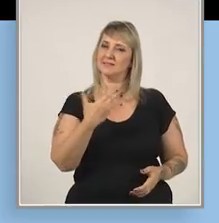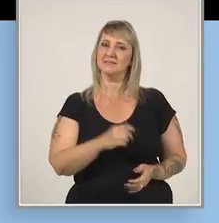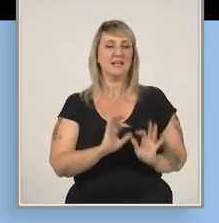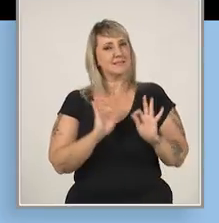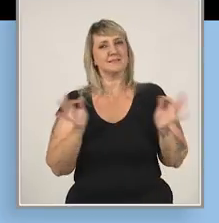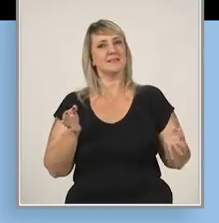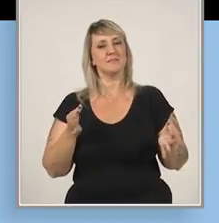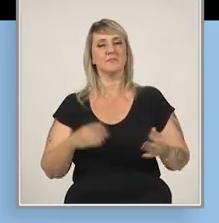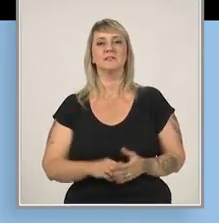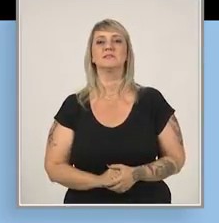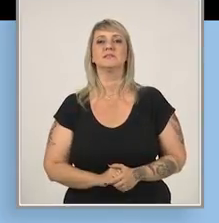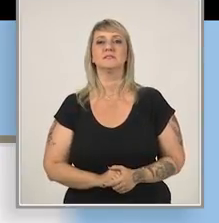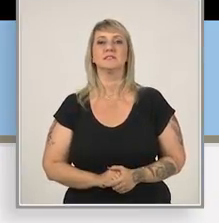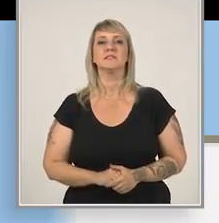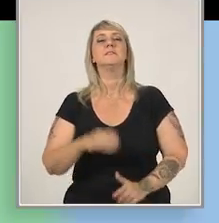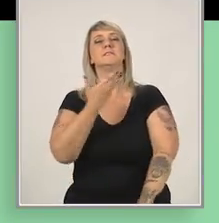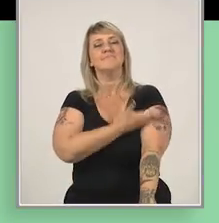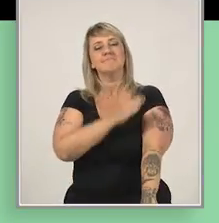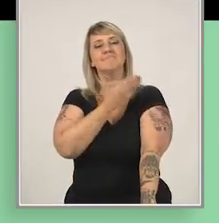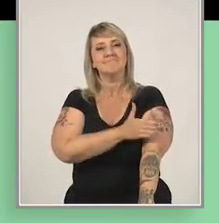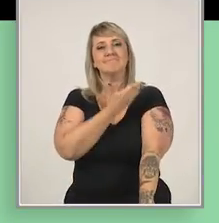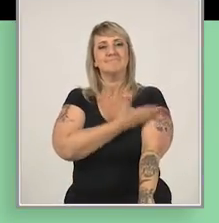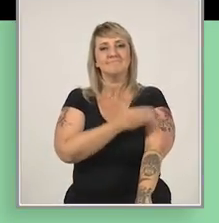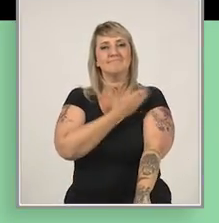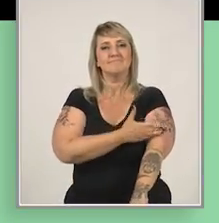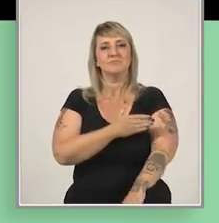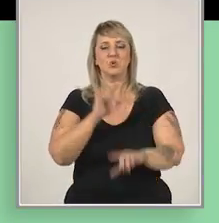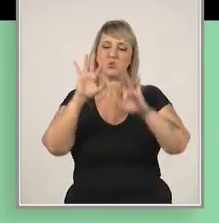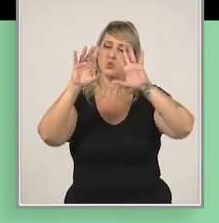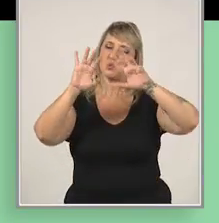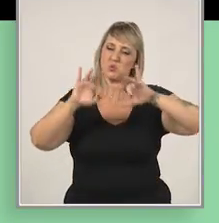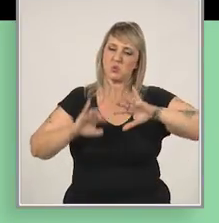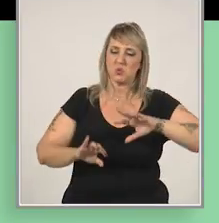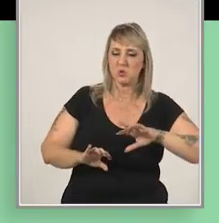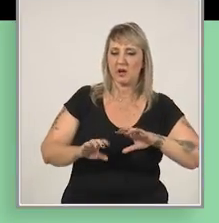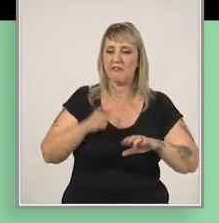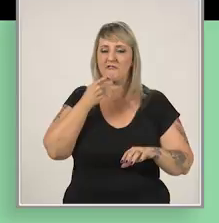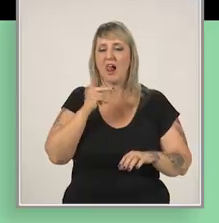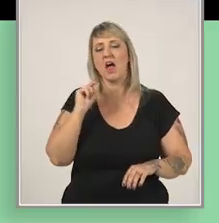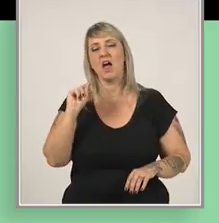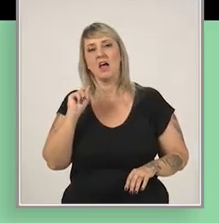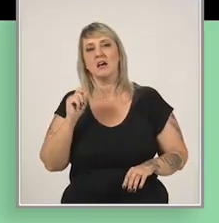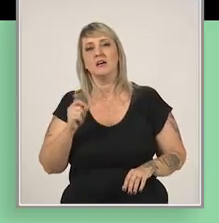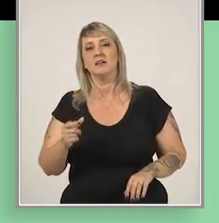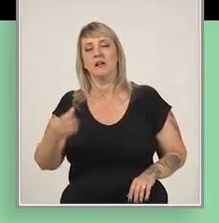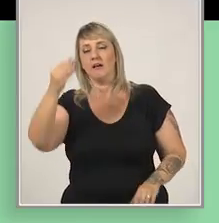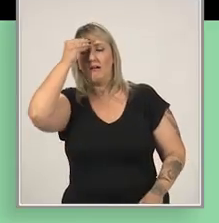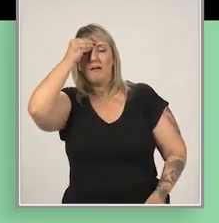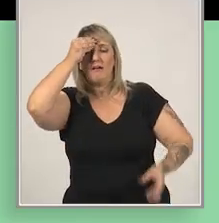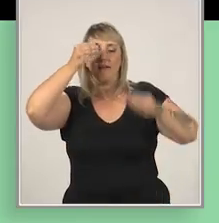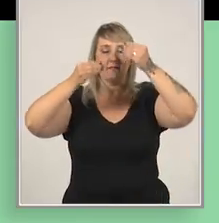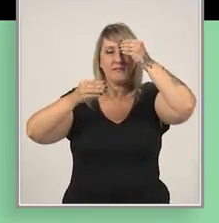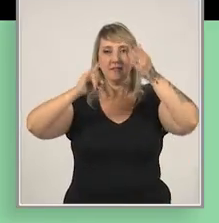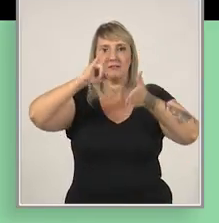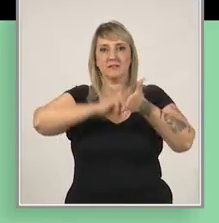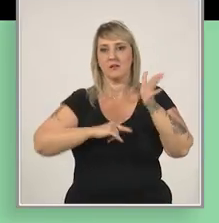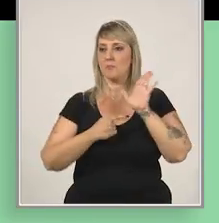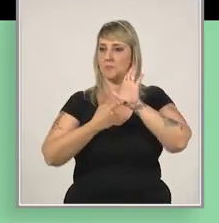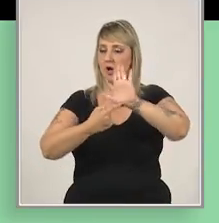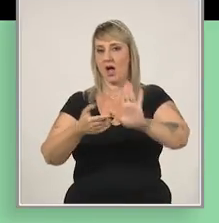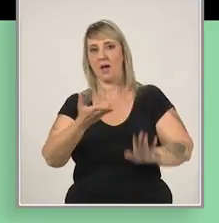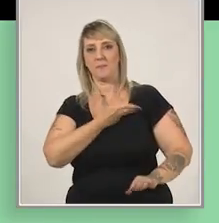Peça. Simples assim. E treine muito. Escreva antes o que vai falar. Decore o texto.